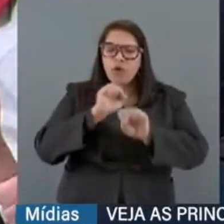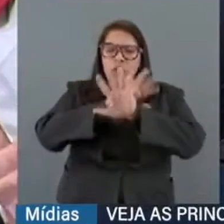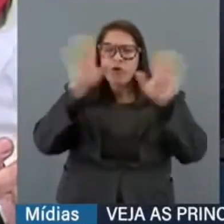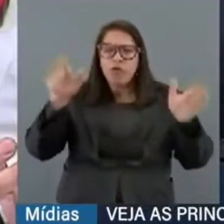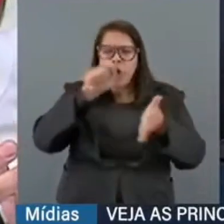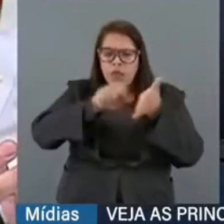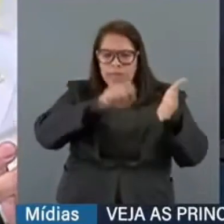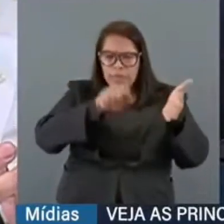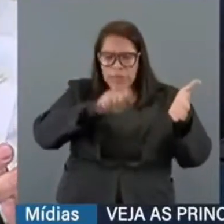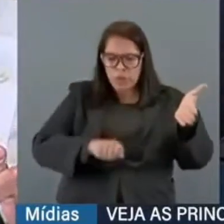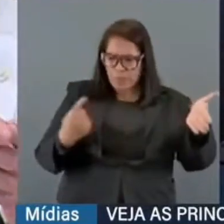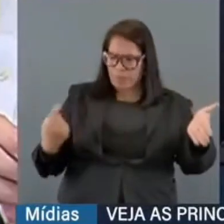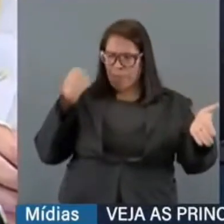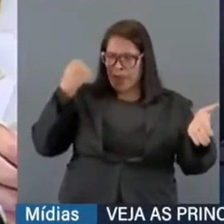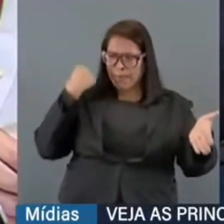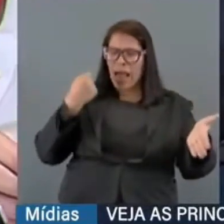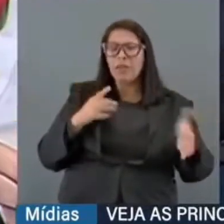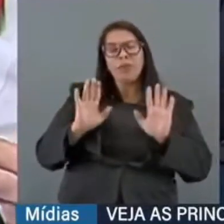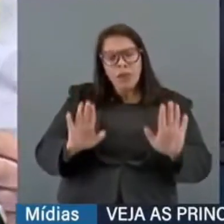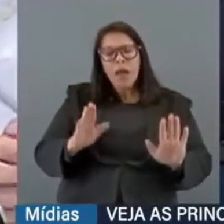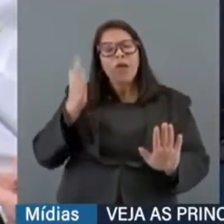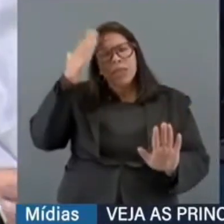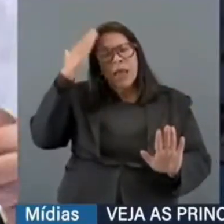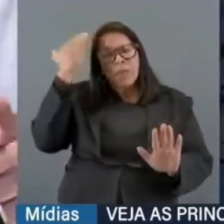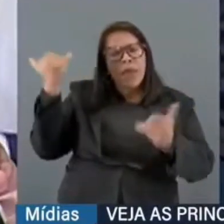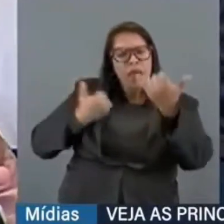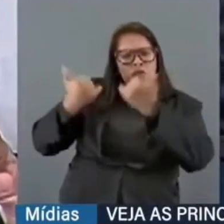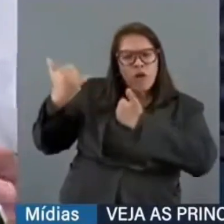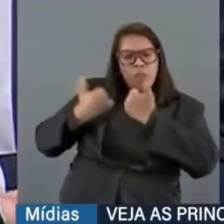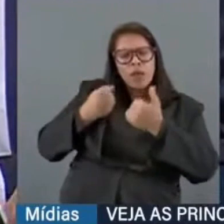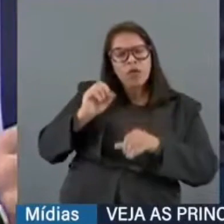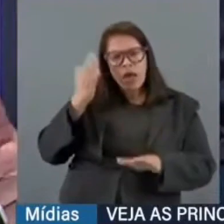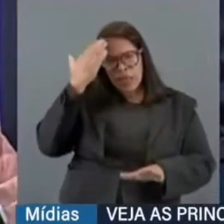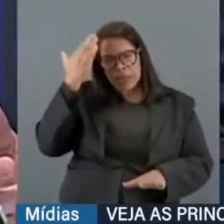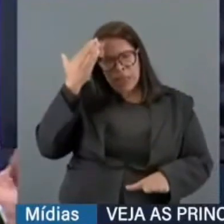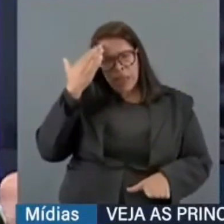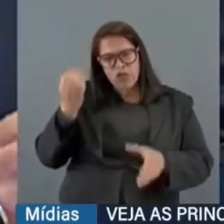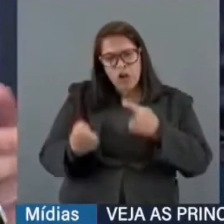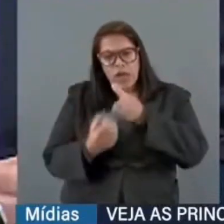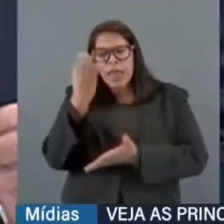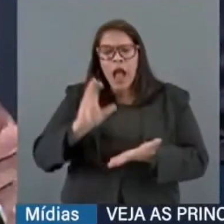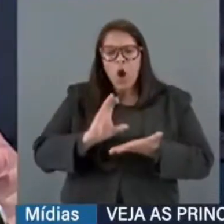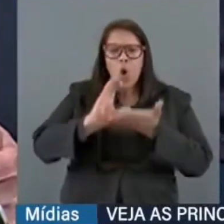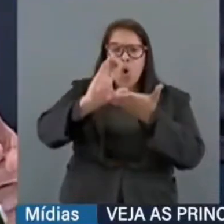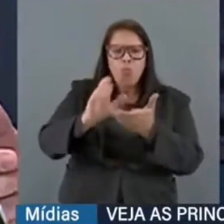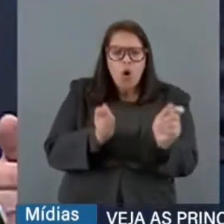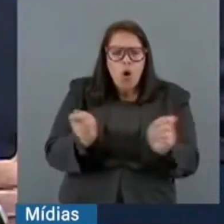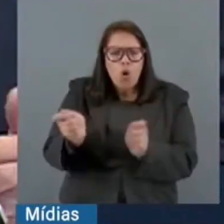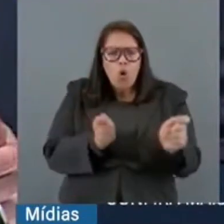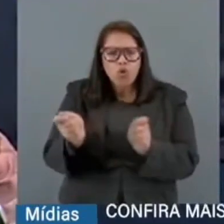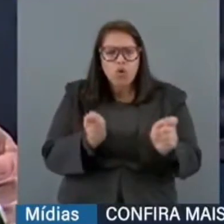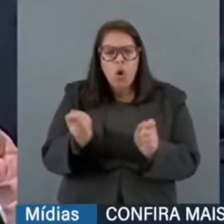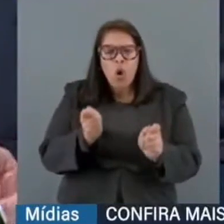acho que foi escrito já faz algum tempo, e se Vossa Excelência ainda entende pertinente a instauração de alguma espécie de controle